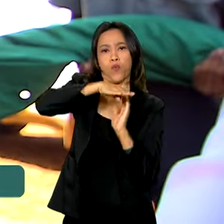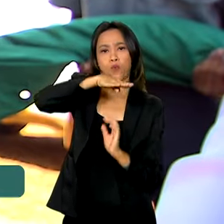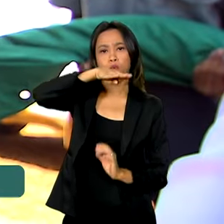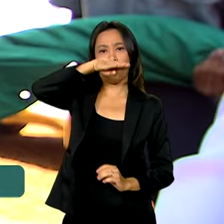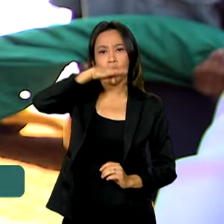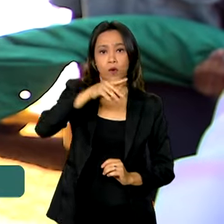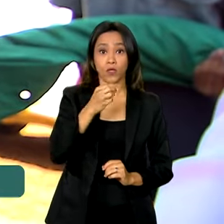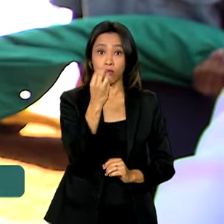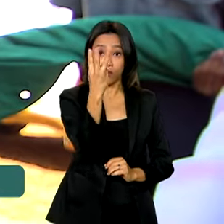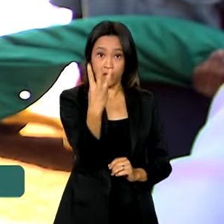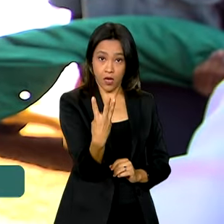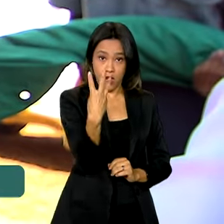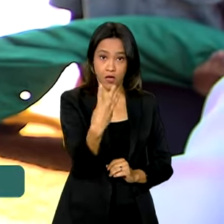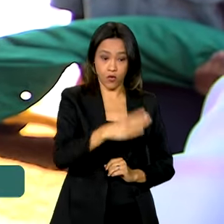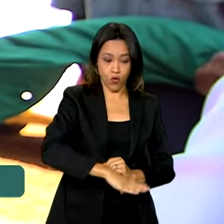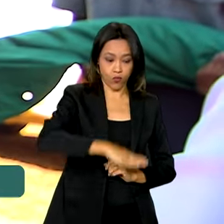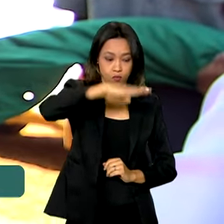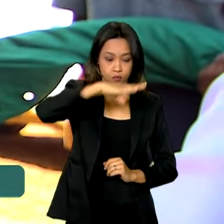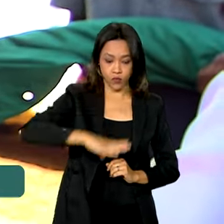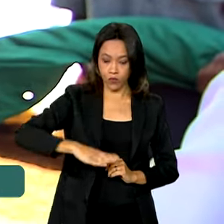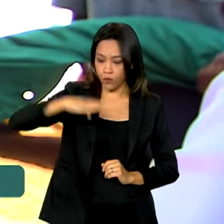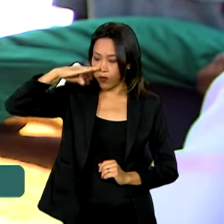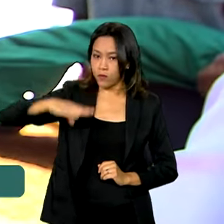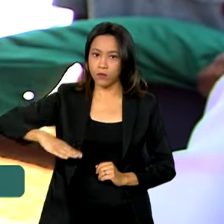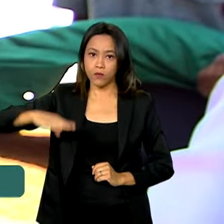elevadores em que a gente faz a utilização.